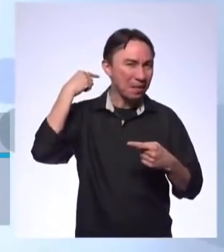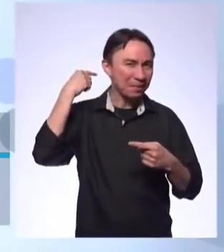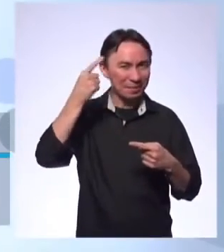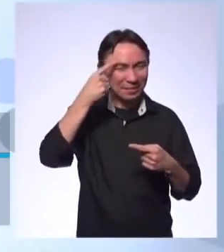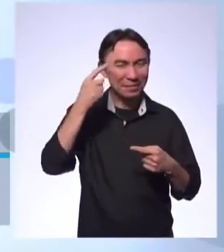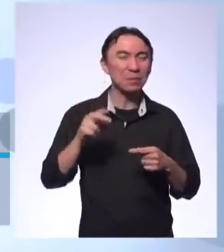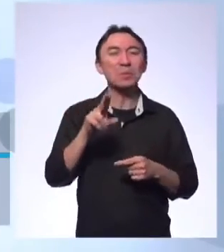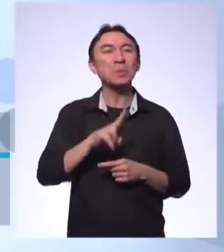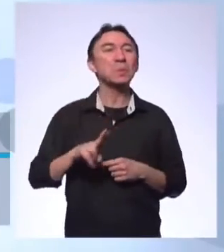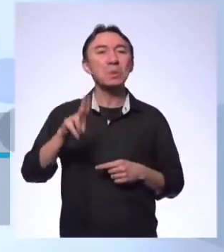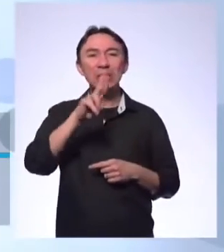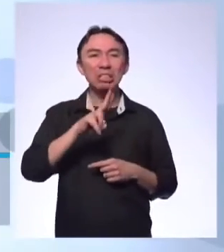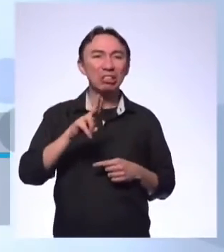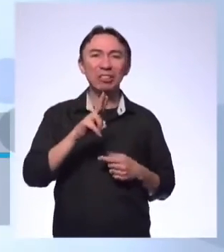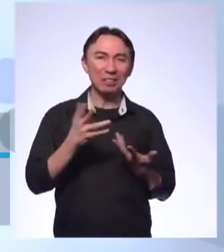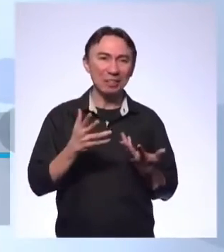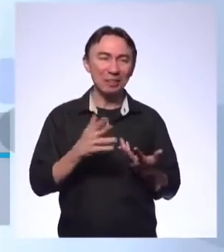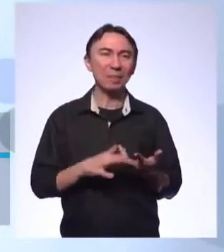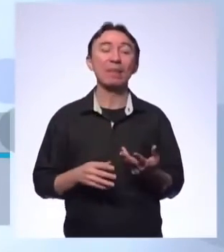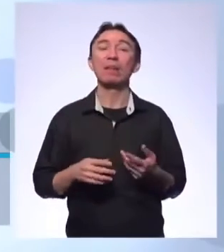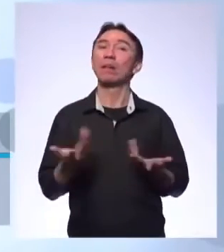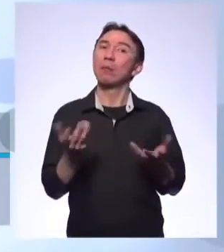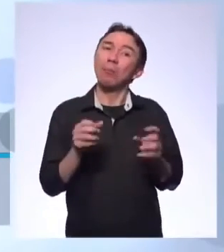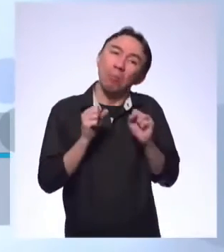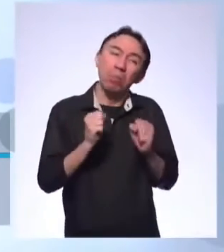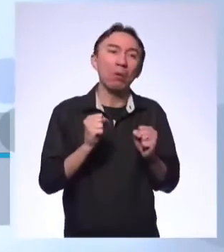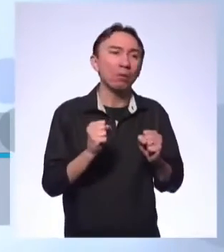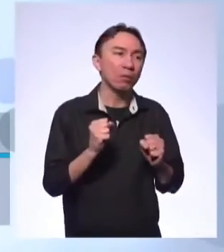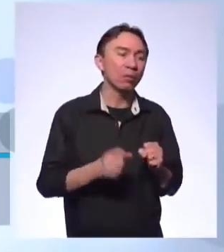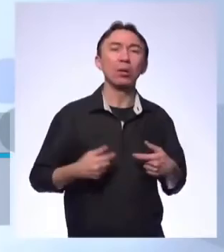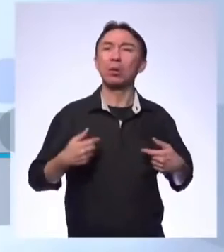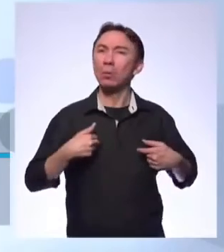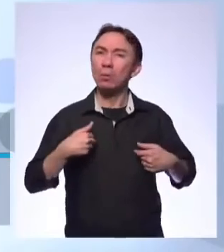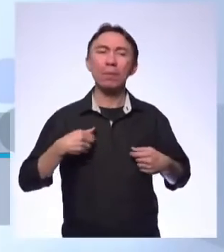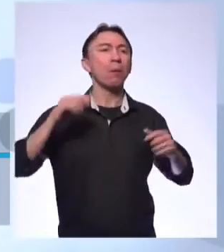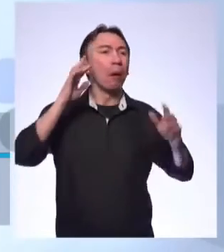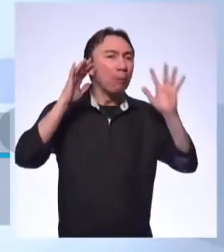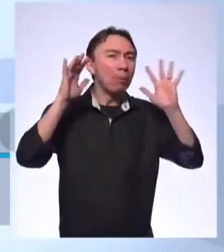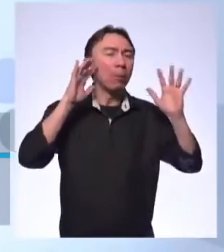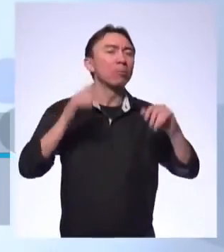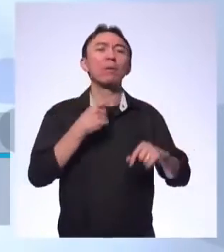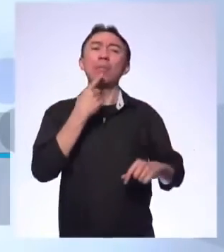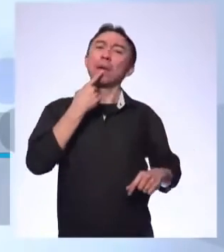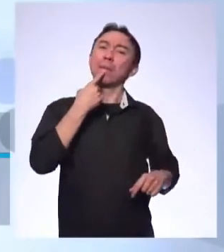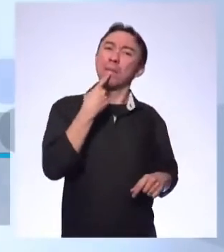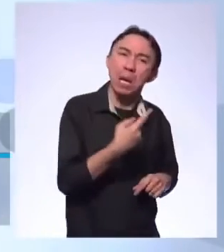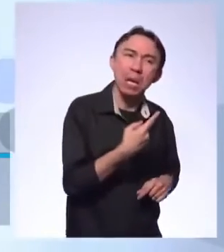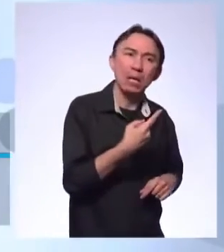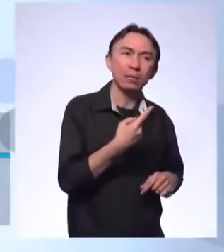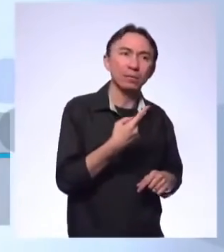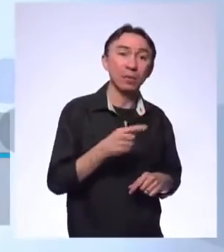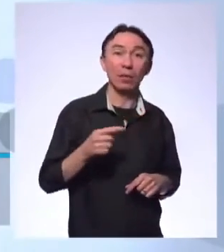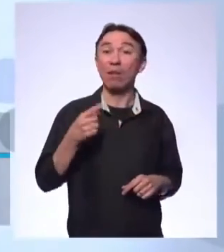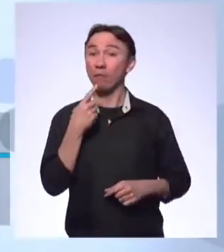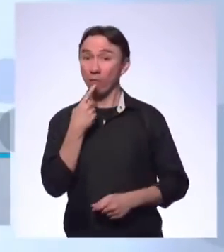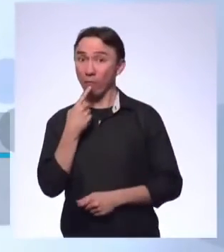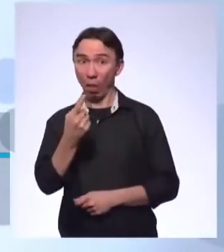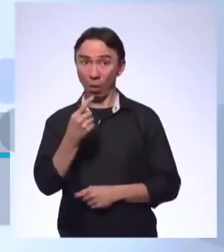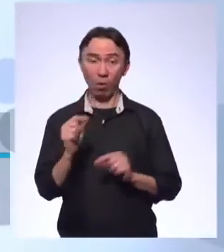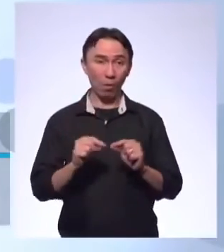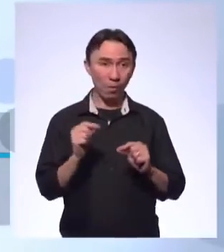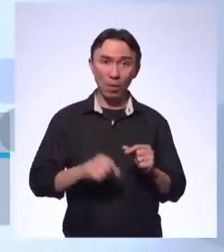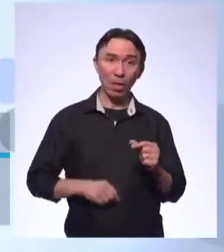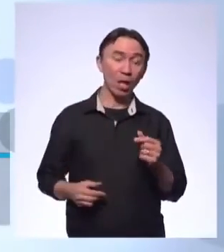coesão que a gente pode usar para fazer, né? As nossas referências. Lá ela falou, ainda está na superfície aqui, ela falou.